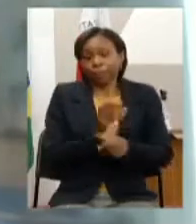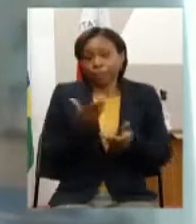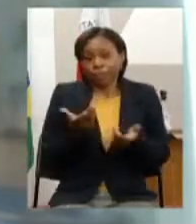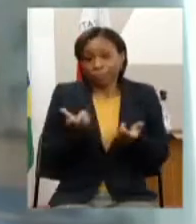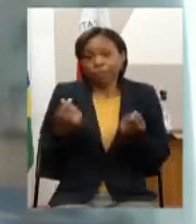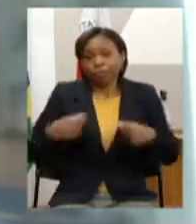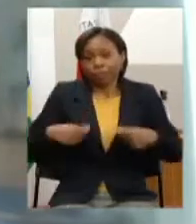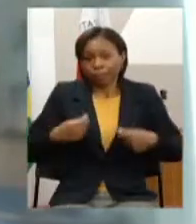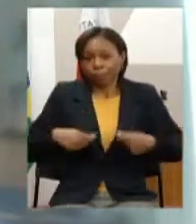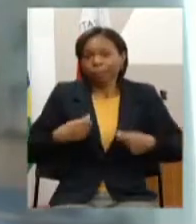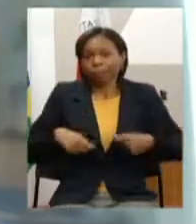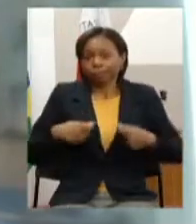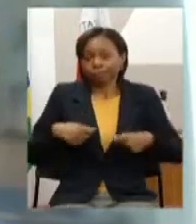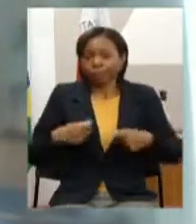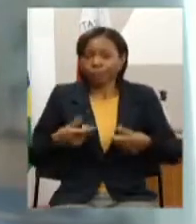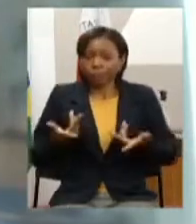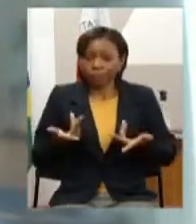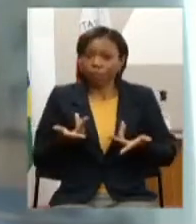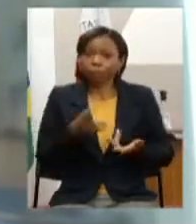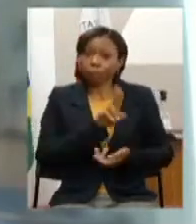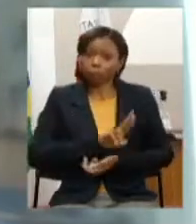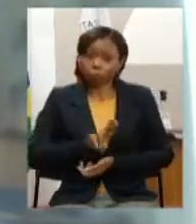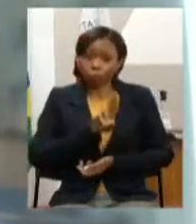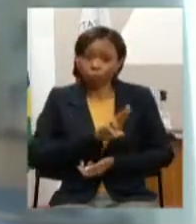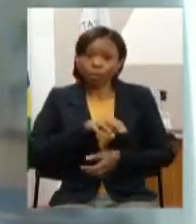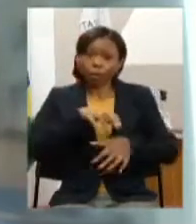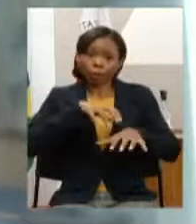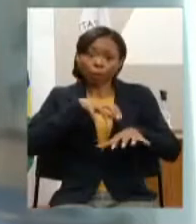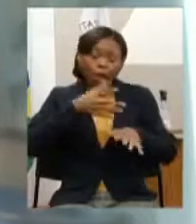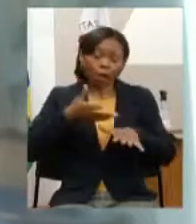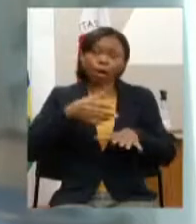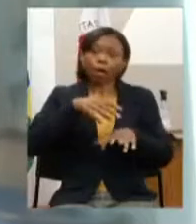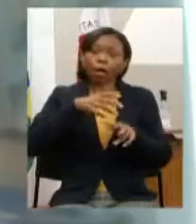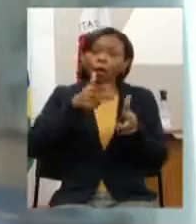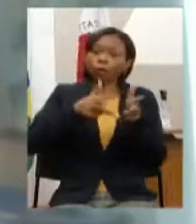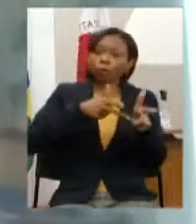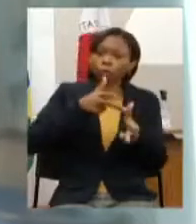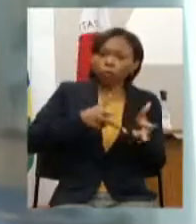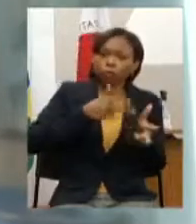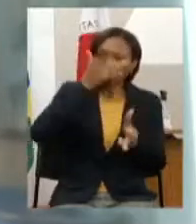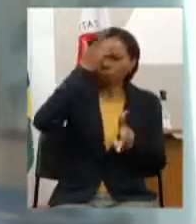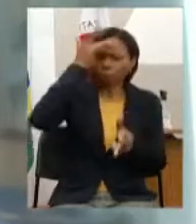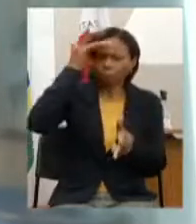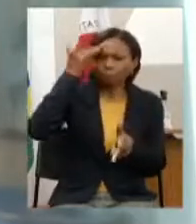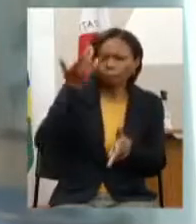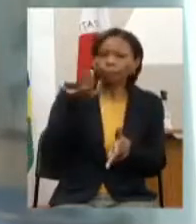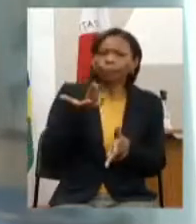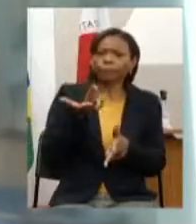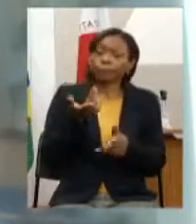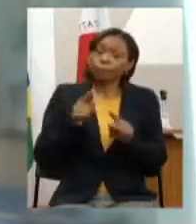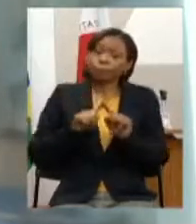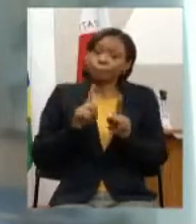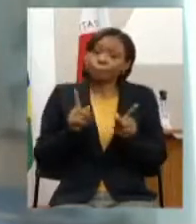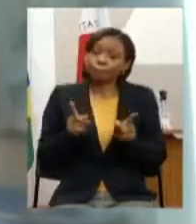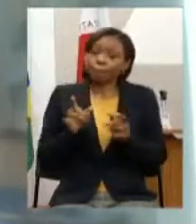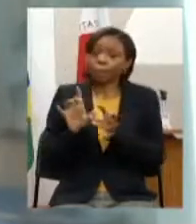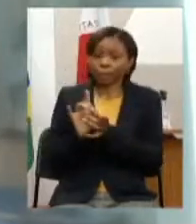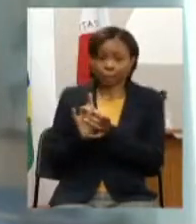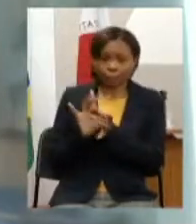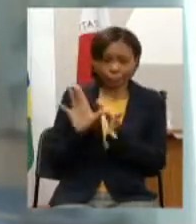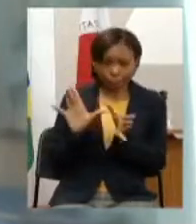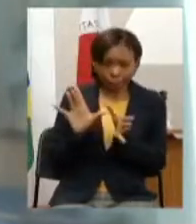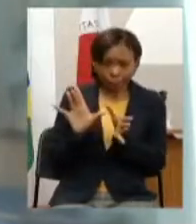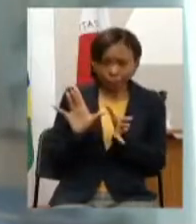para efeito de transporte de passageiros como a a concessão ela